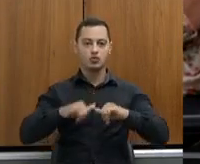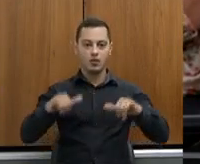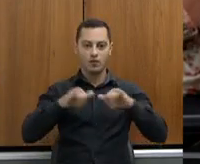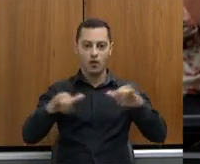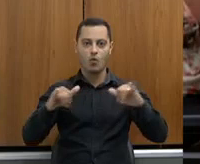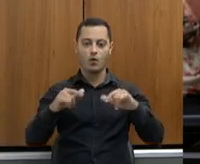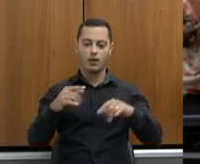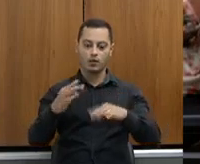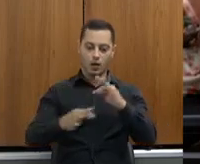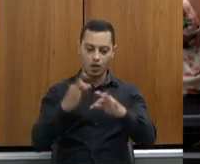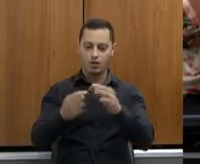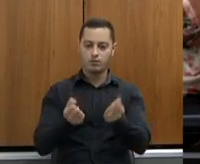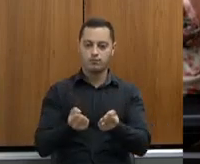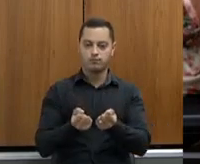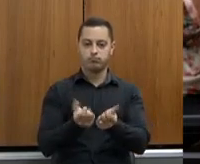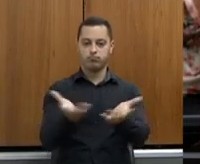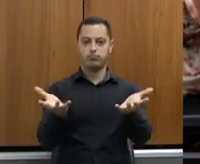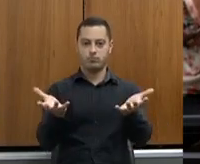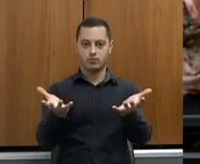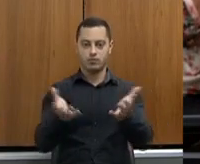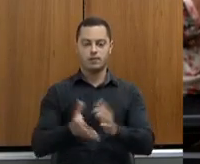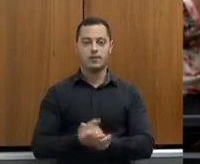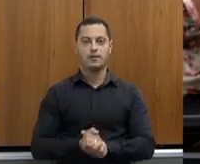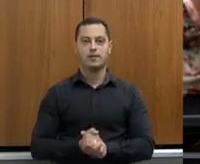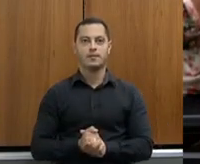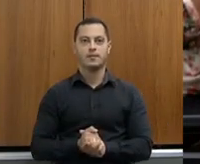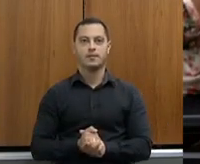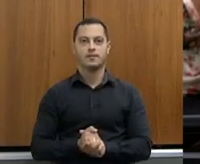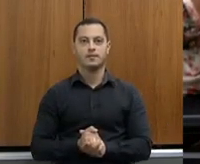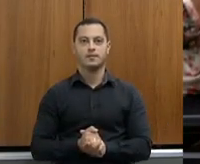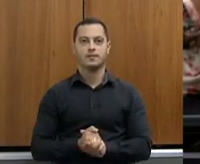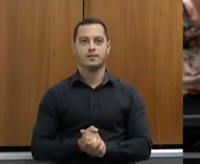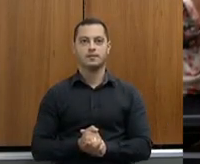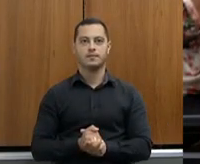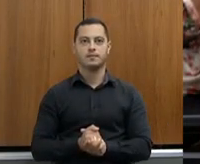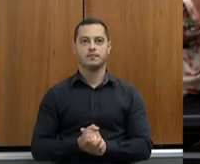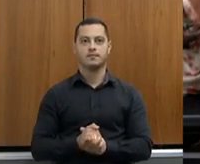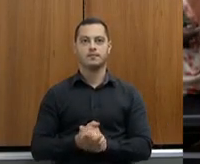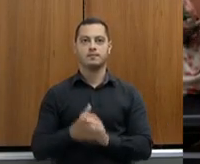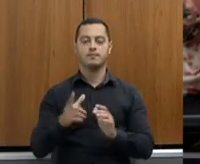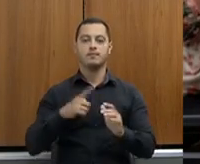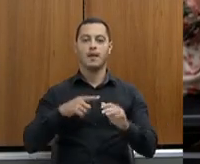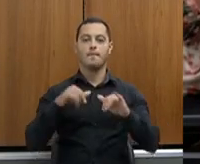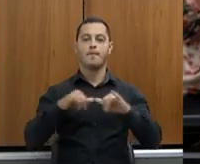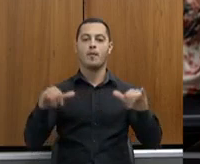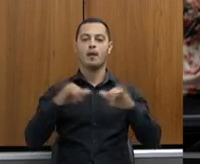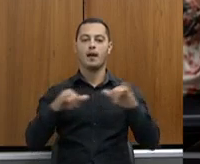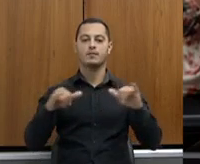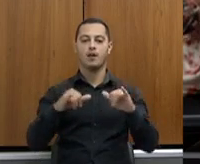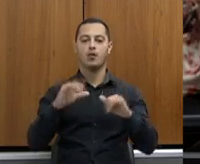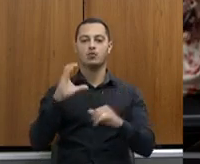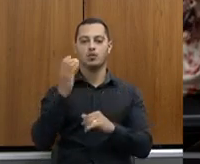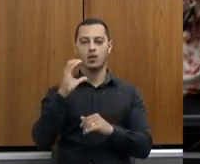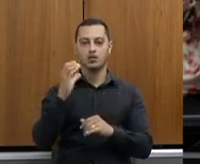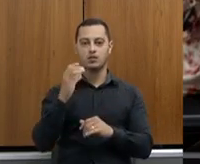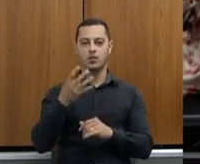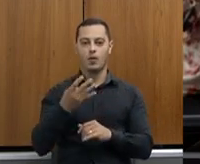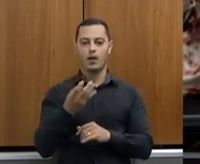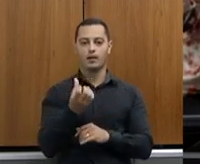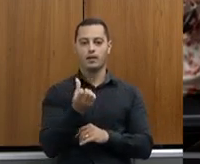para rodar. Pode passar, favor. Aqui, a edição de 45 publicações técnico-científicas com informação